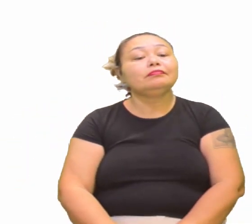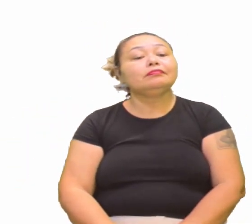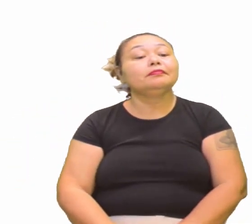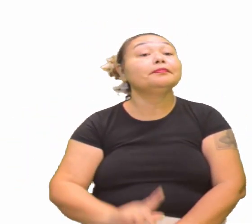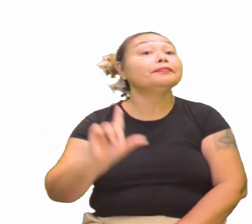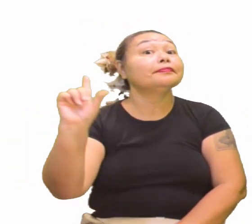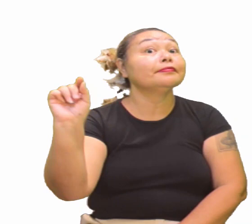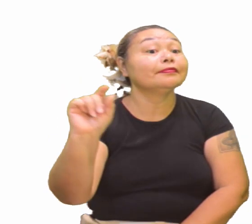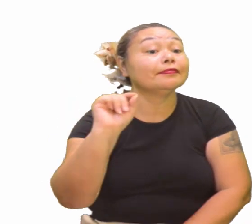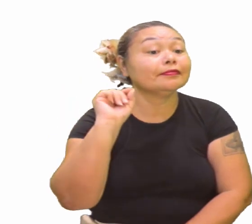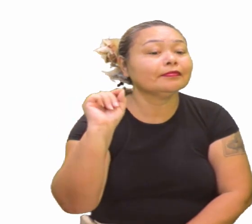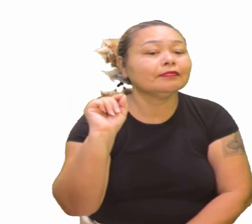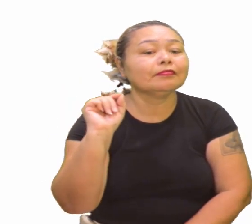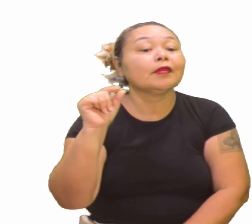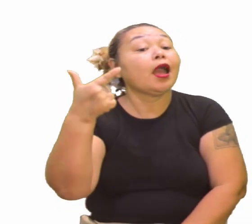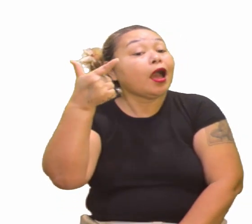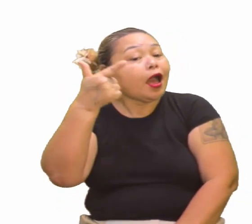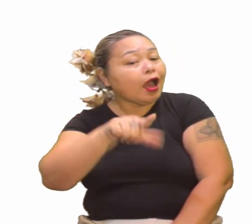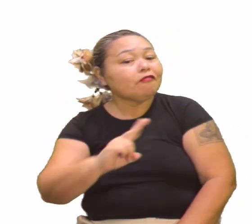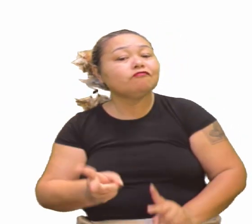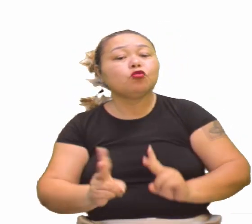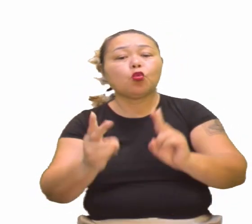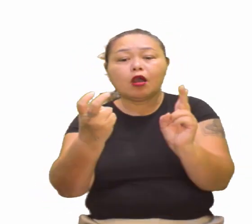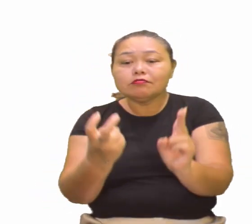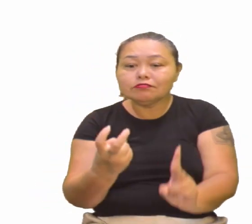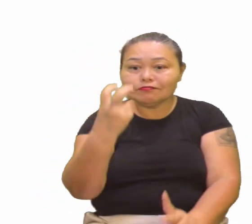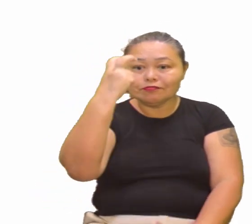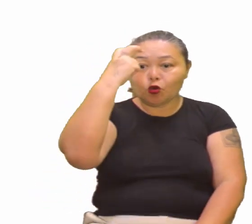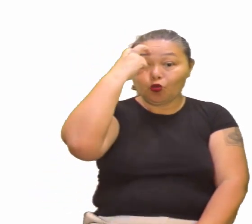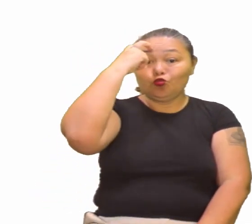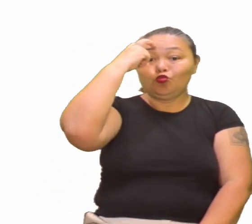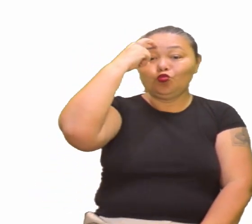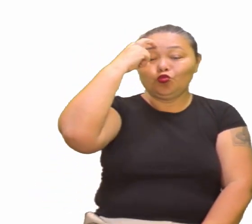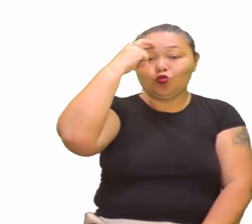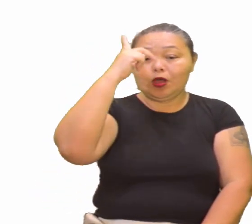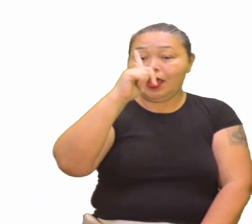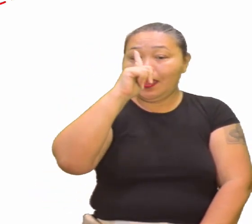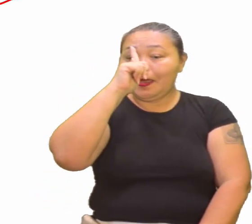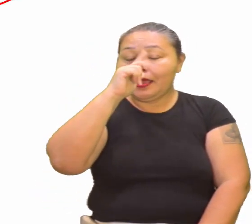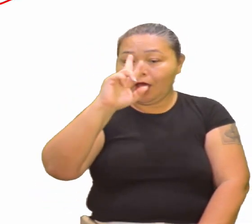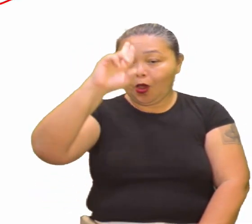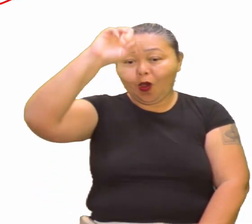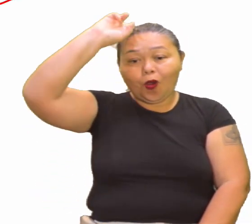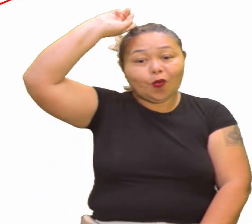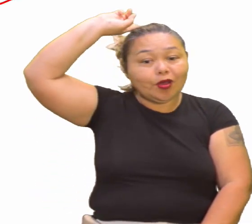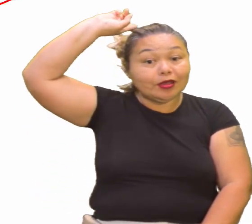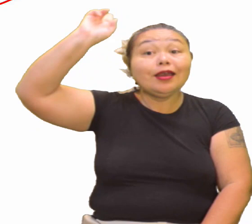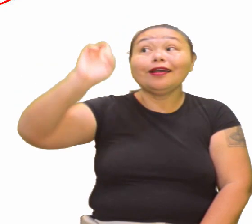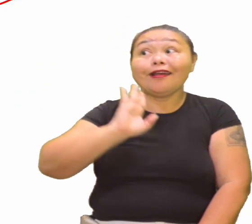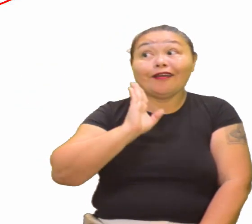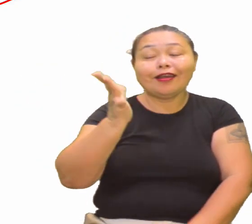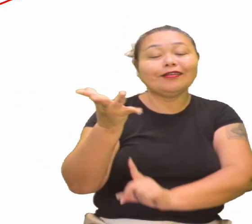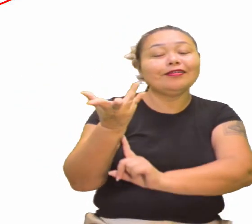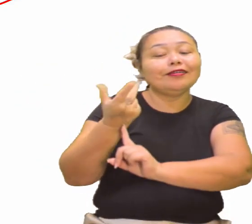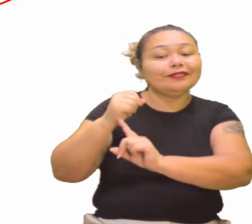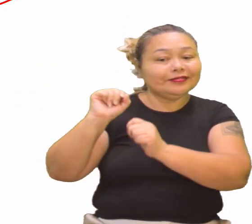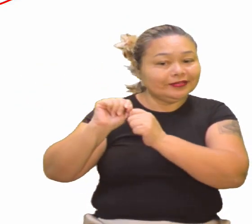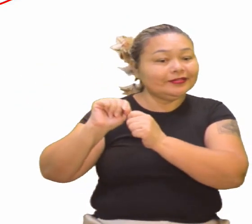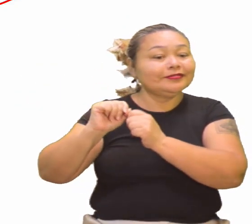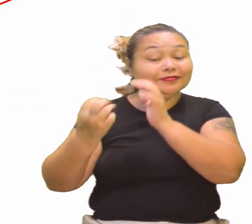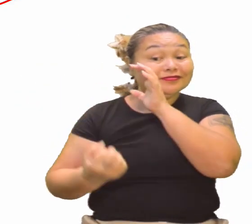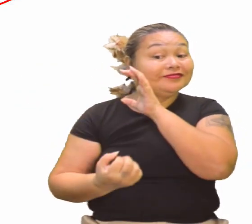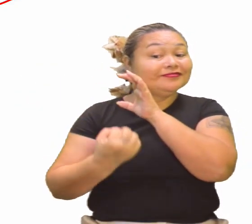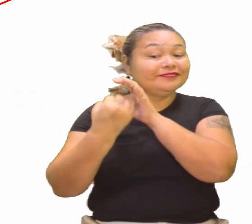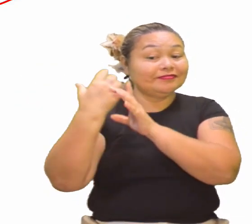O que mais? Retomada dos valores da cultura greco-romana, inclusive na arte, ó, tem a arte greco-romana,